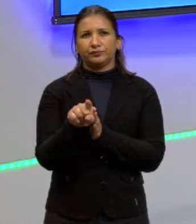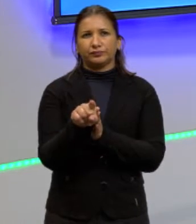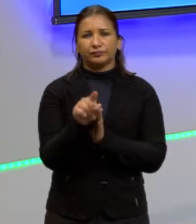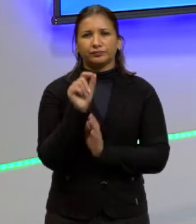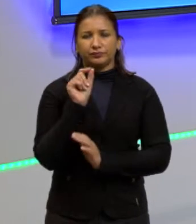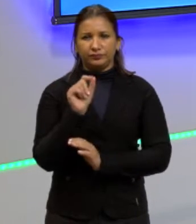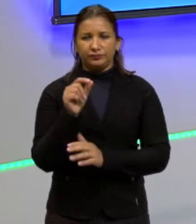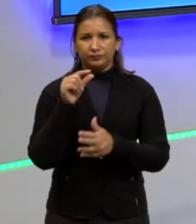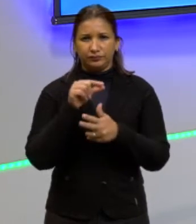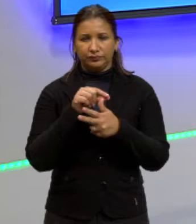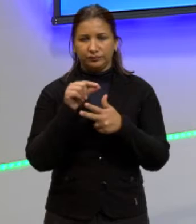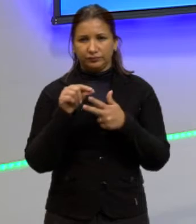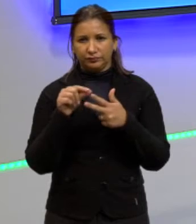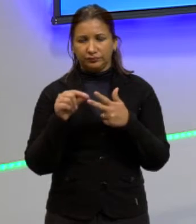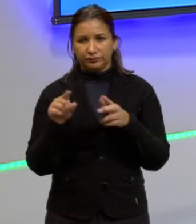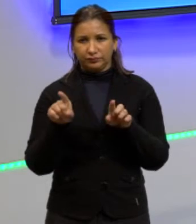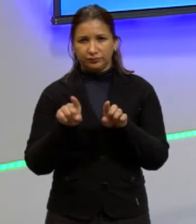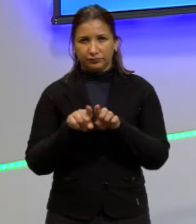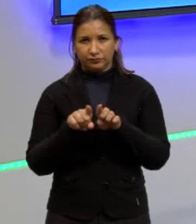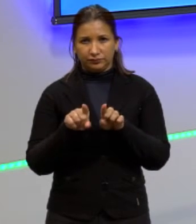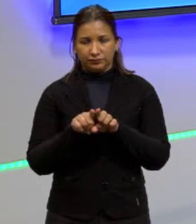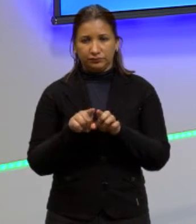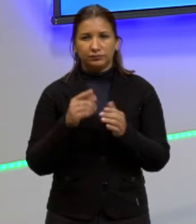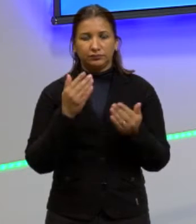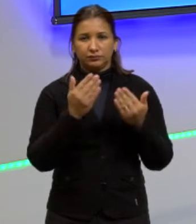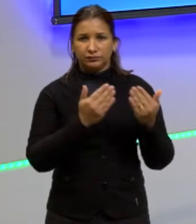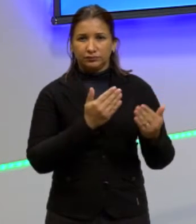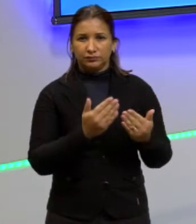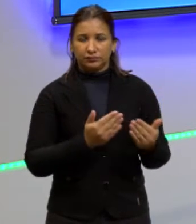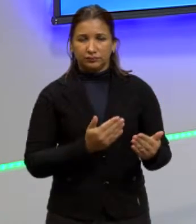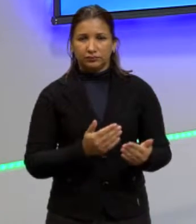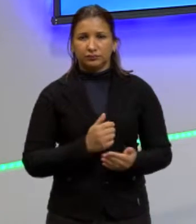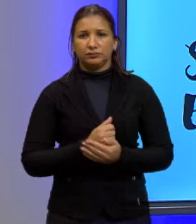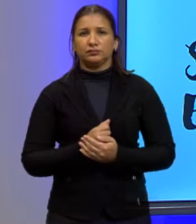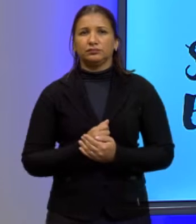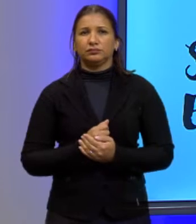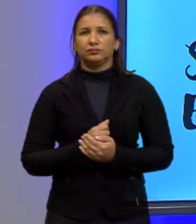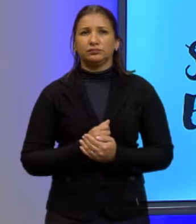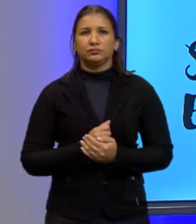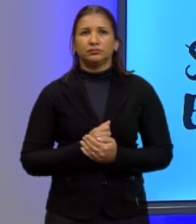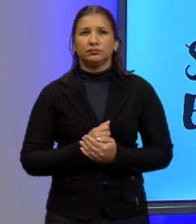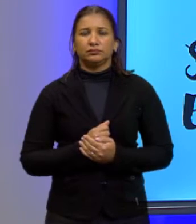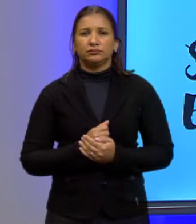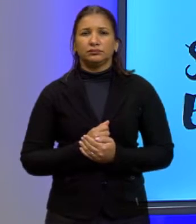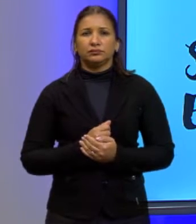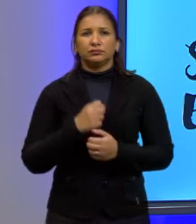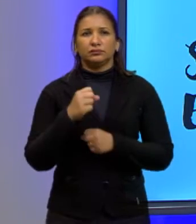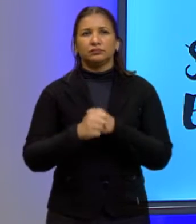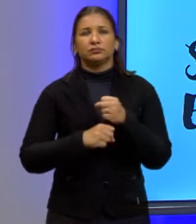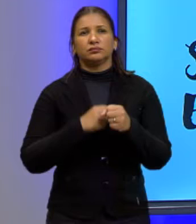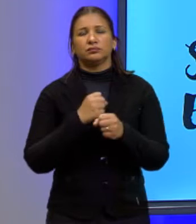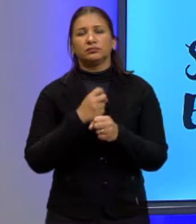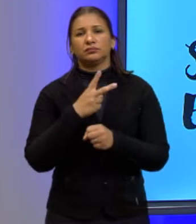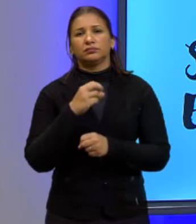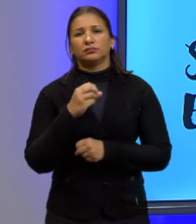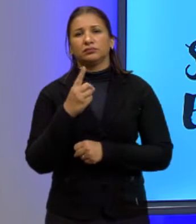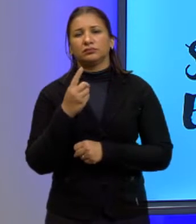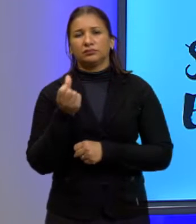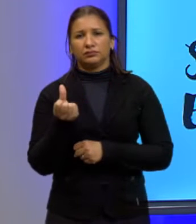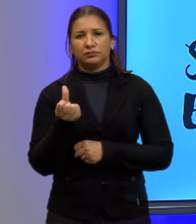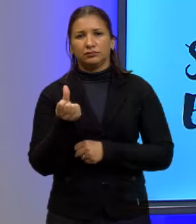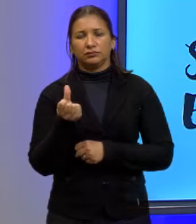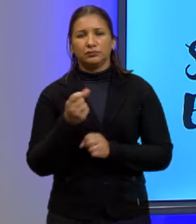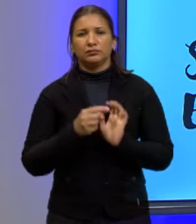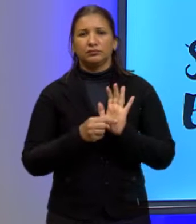questão do Enem também, né? Porque estamos em análise de questões do Enem. Uma questão de 2016. O eu